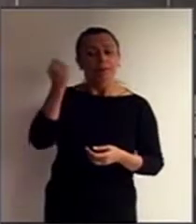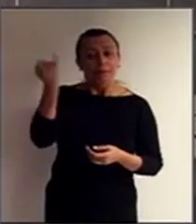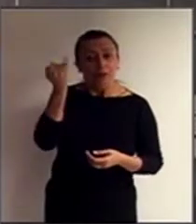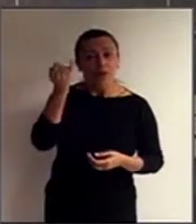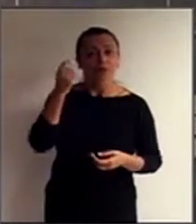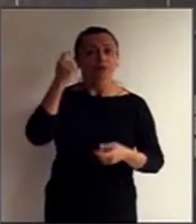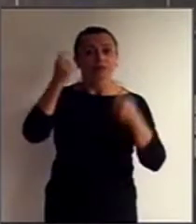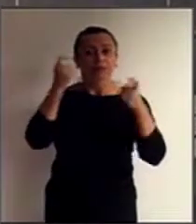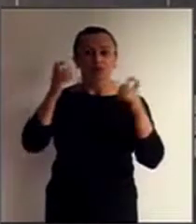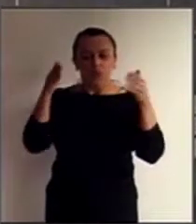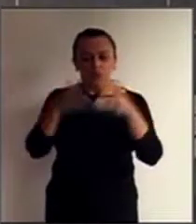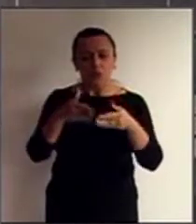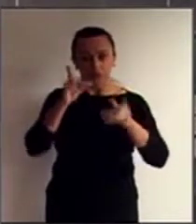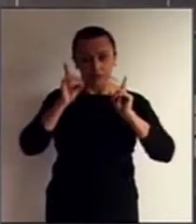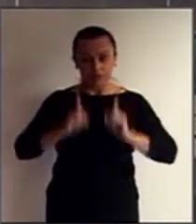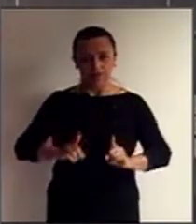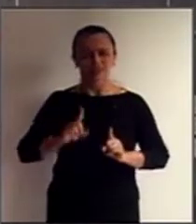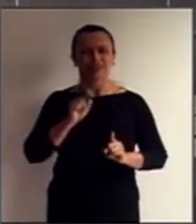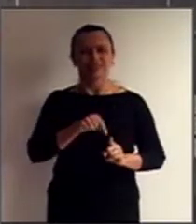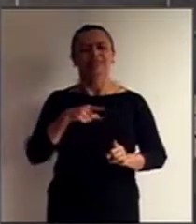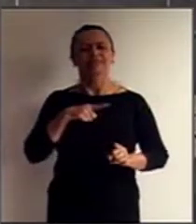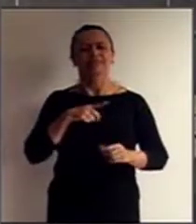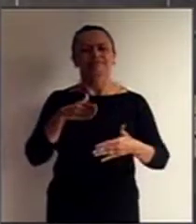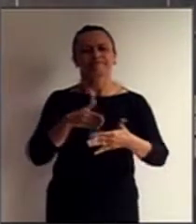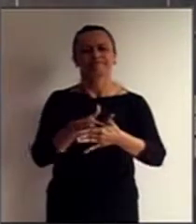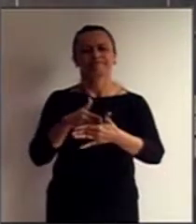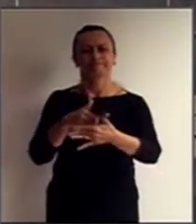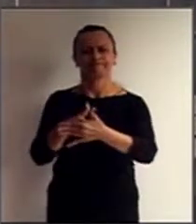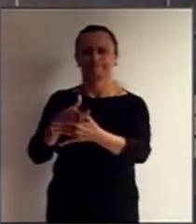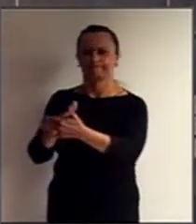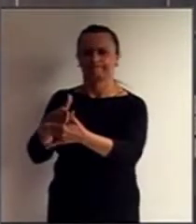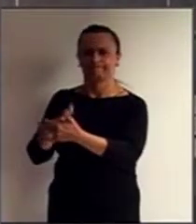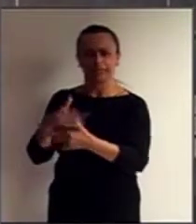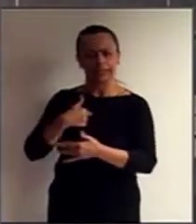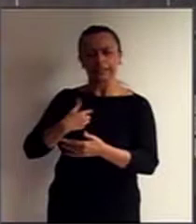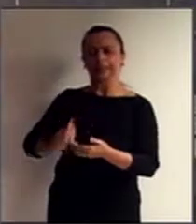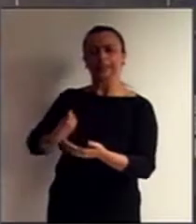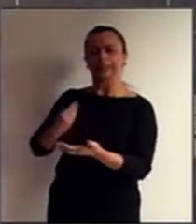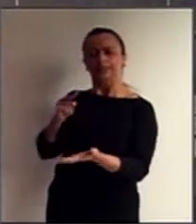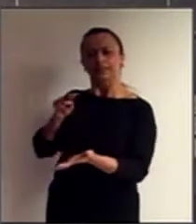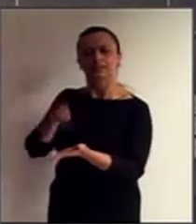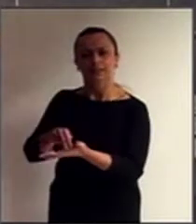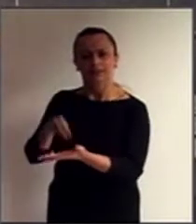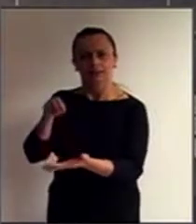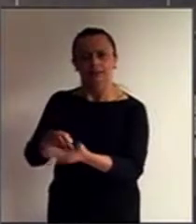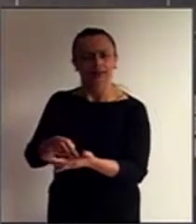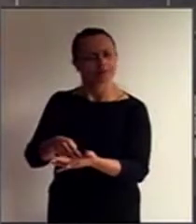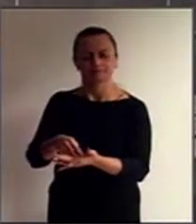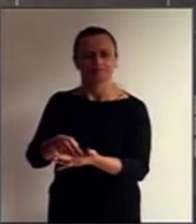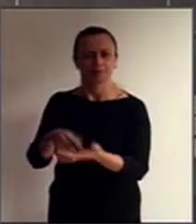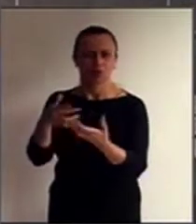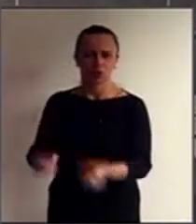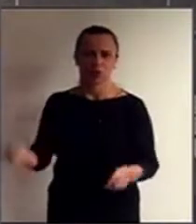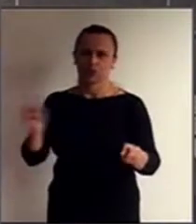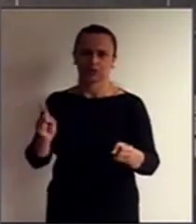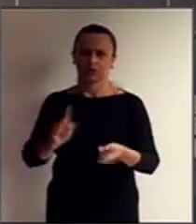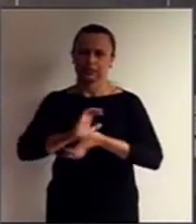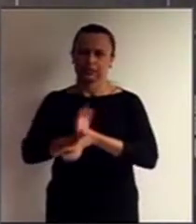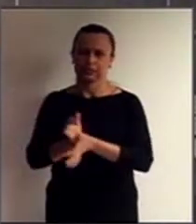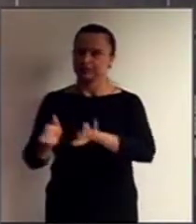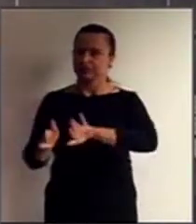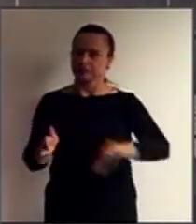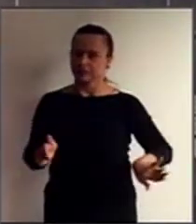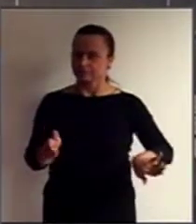deficiência ainda enfrentarem barreiras contra a sua participação, o que isso não se admite na exclusão de